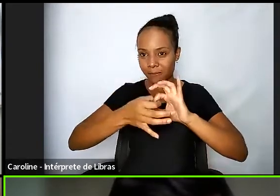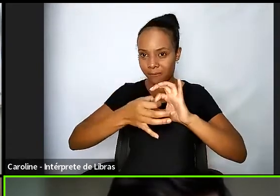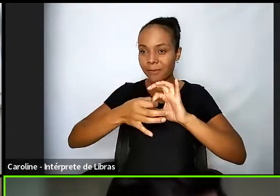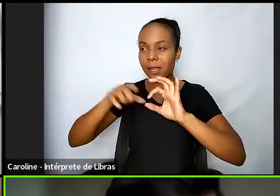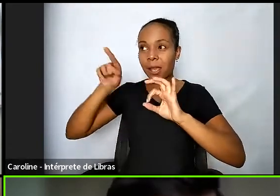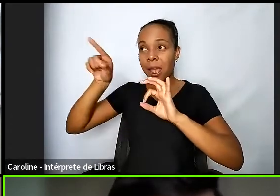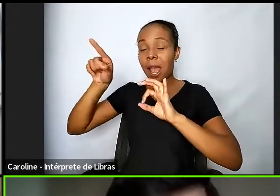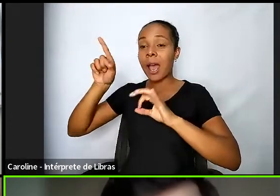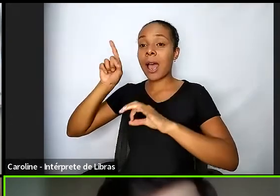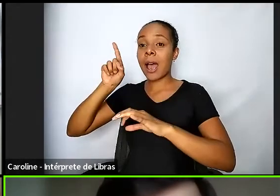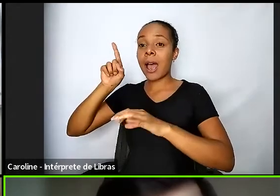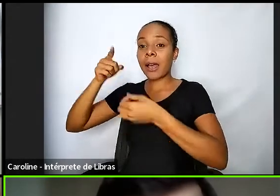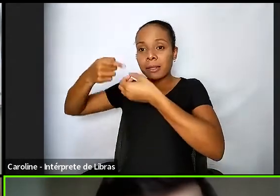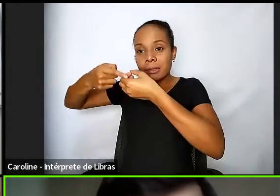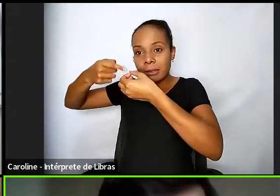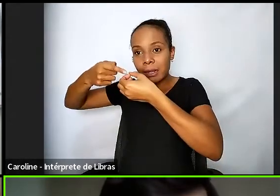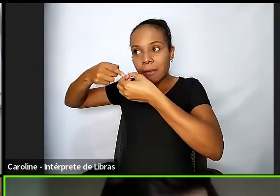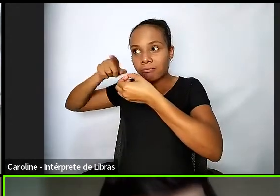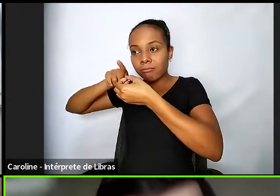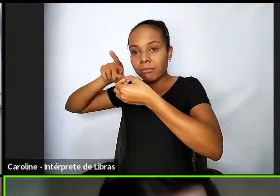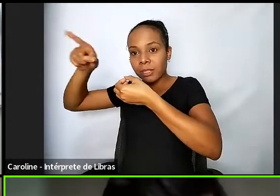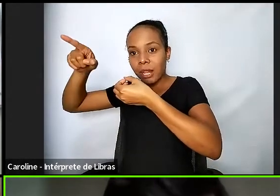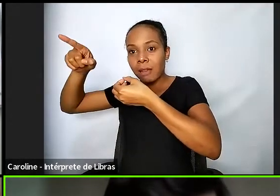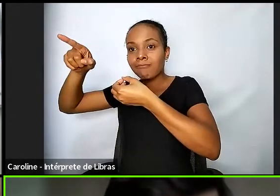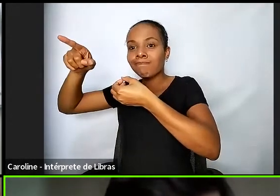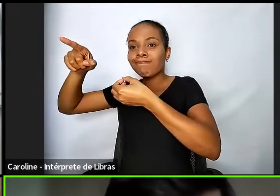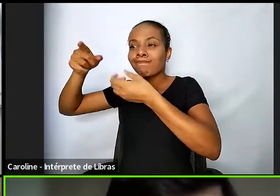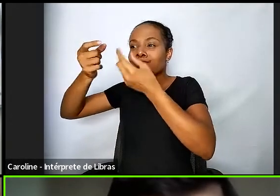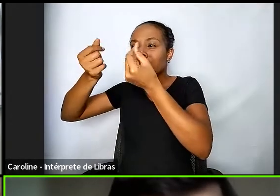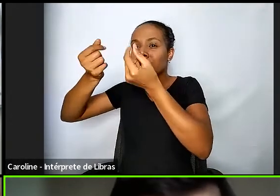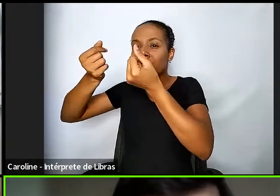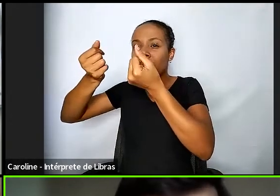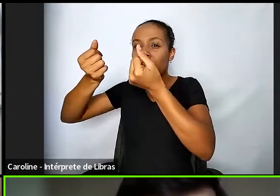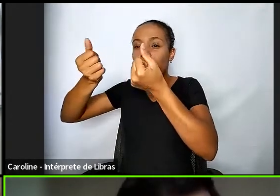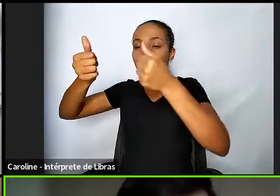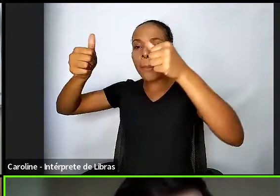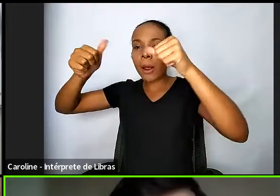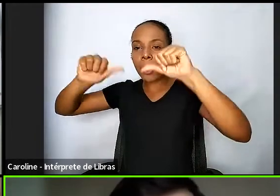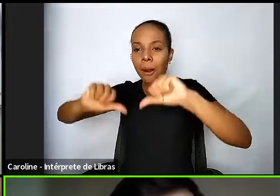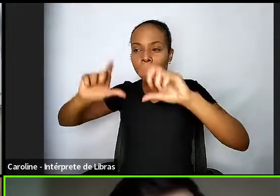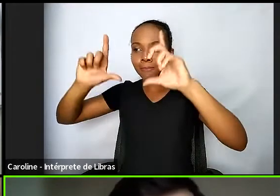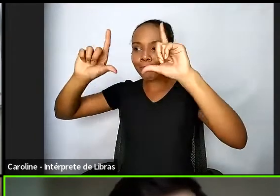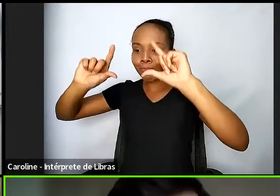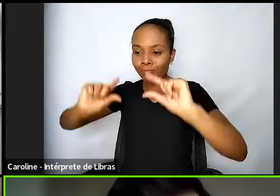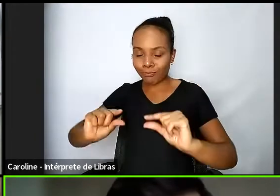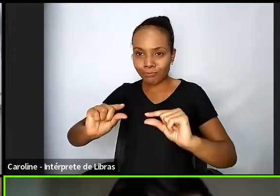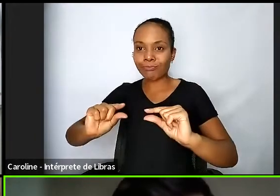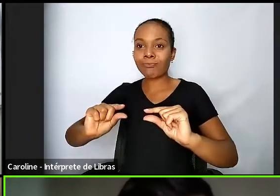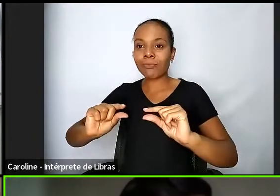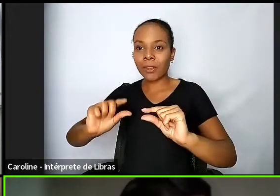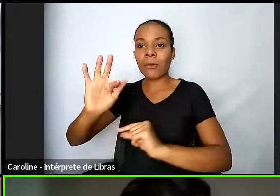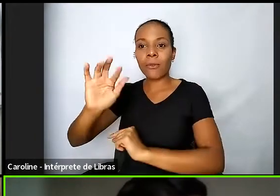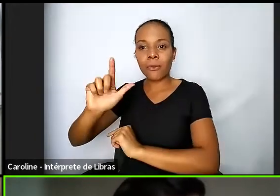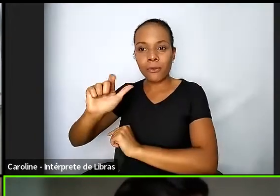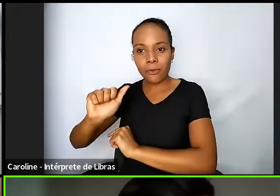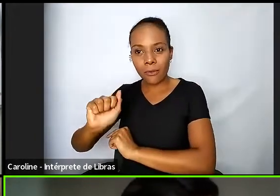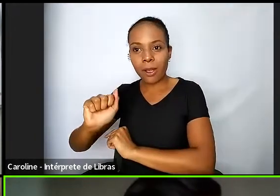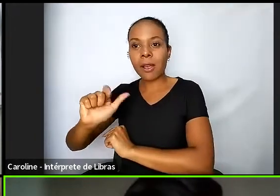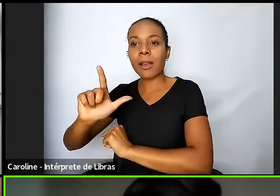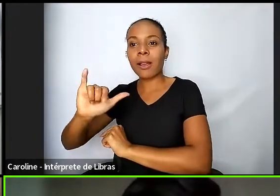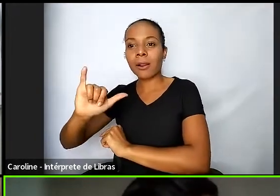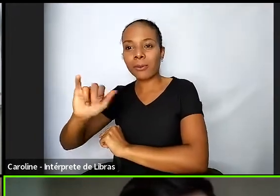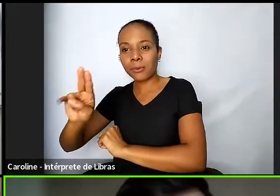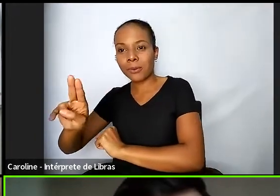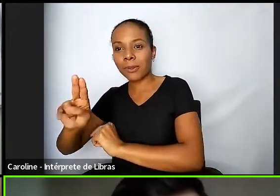né e qualquer semelhança com Rio de Janeiro e outras cidades não é mera semelhança mas a cidade de Los Angeles ela faliu